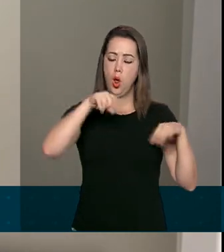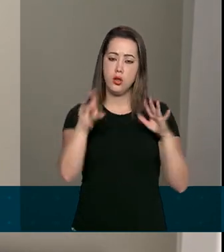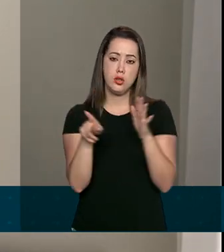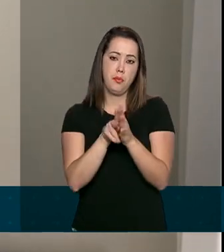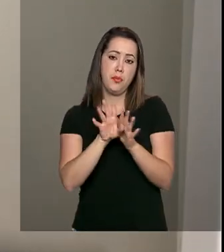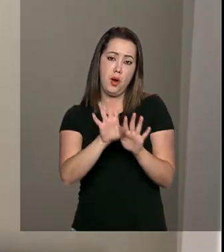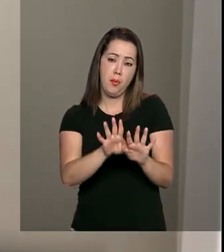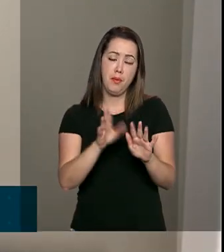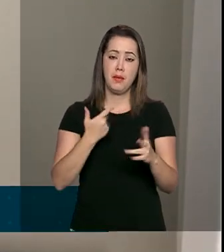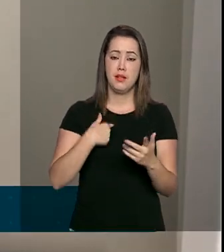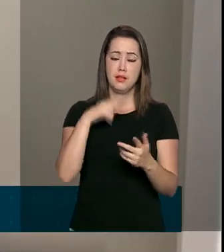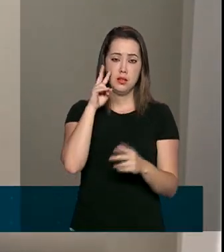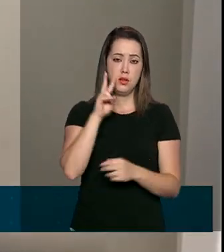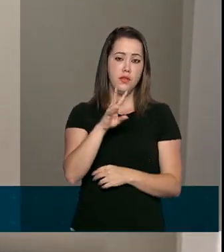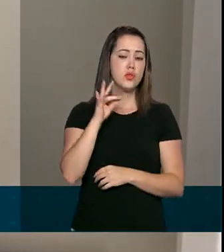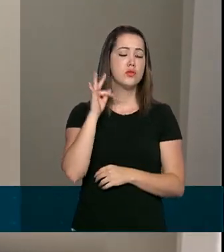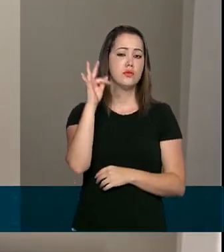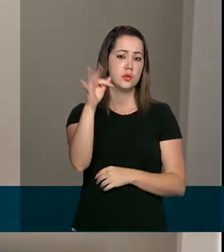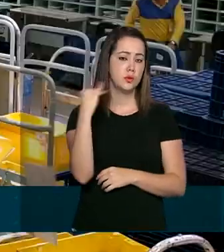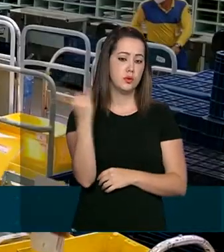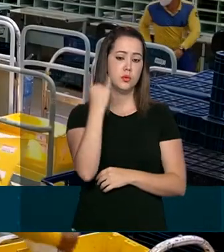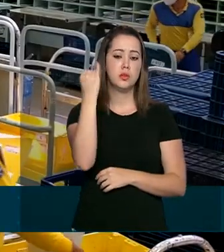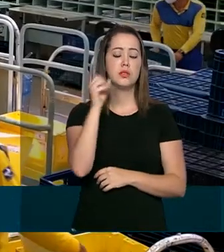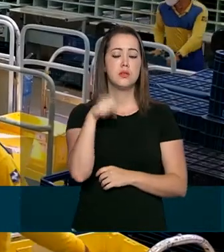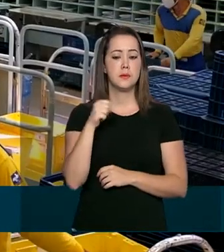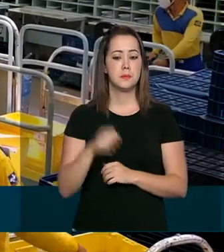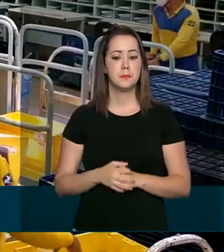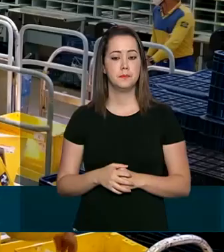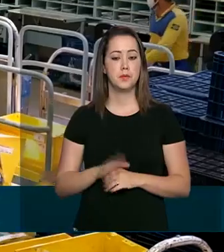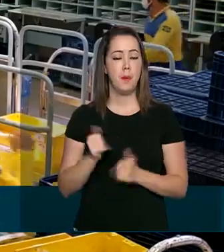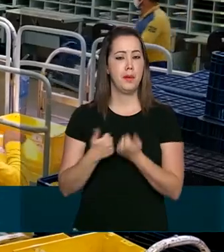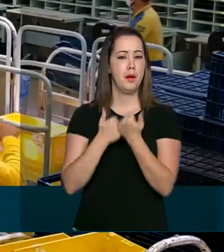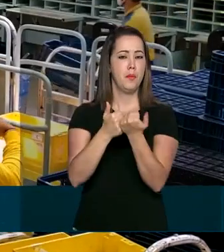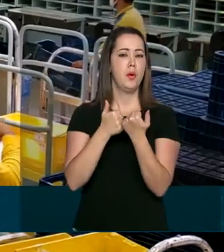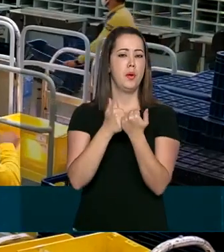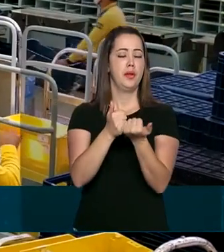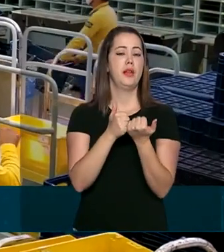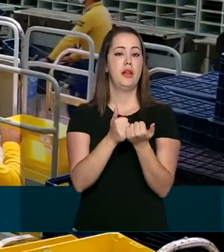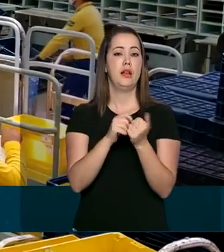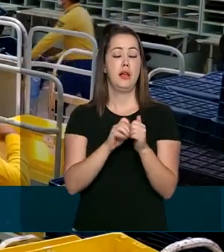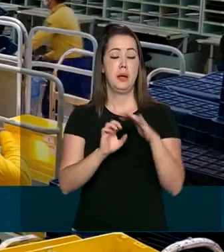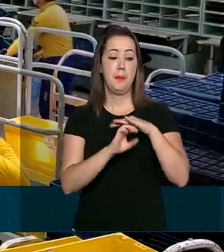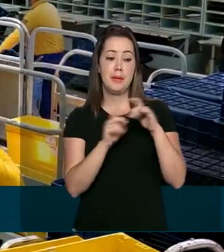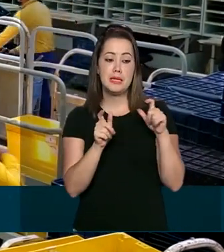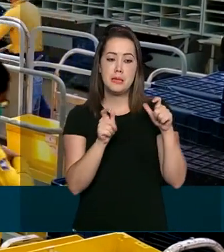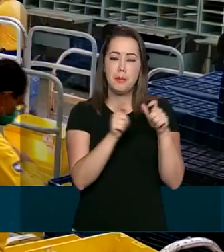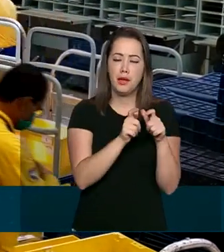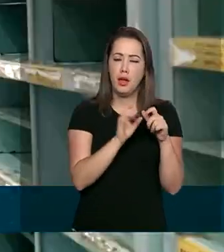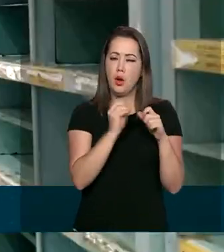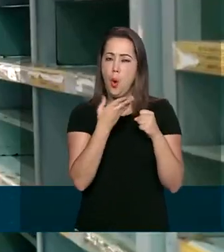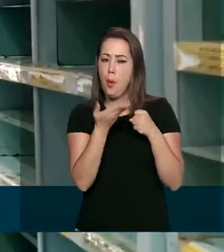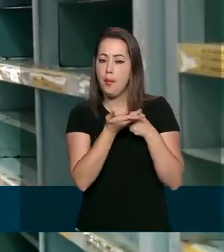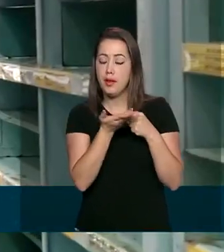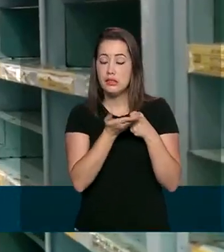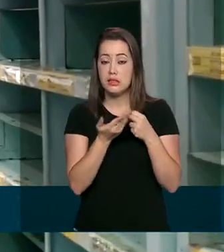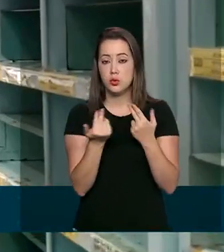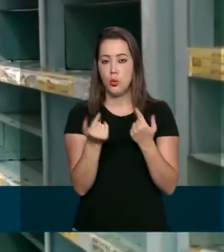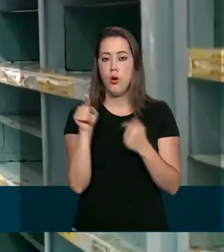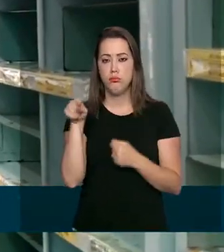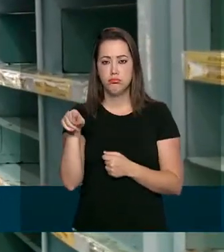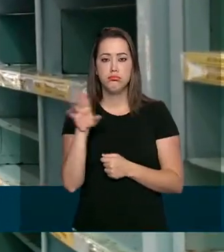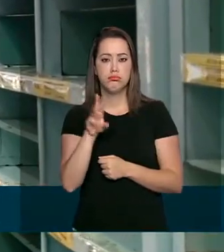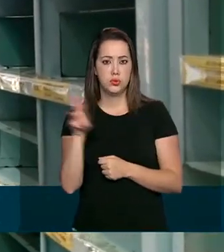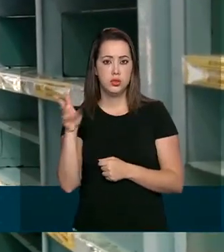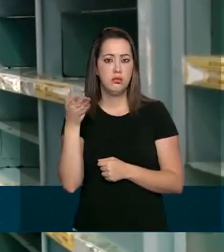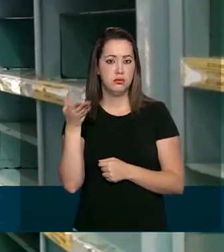ainda. Mas eu vejo um grande futuro, sim. Para apoiar pequenos e médios empreendedores, assim como Jéssica,